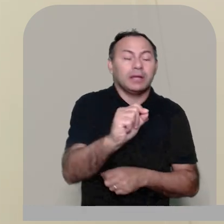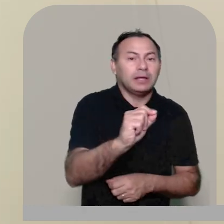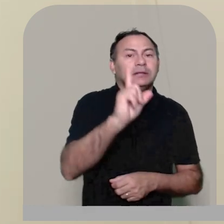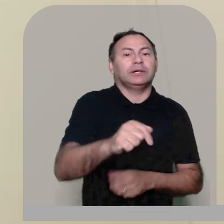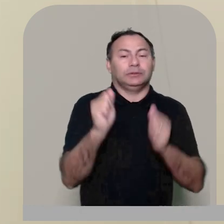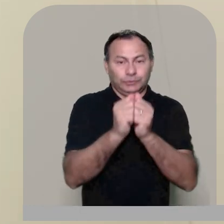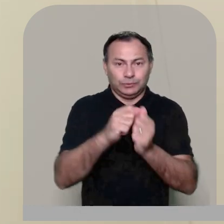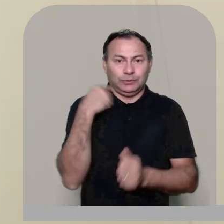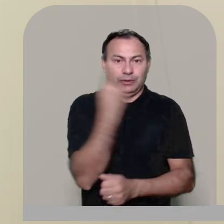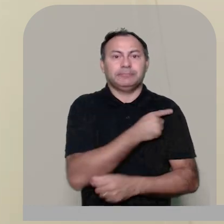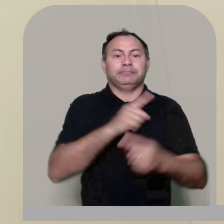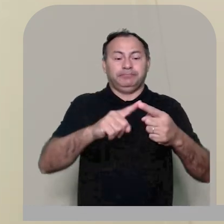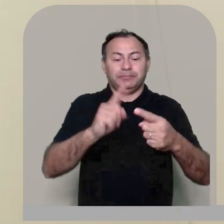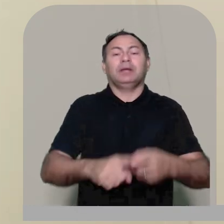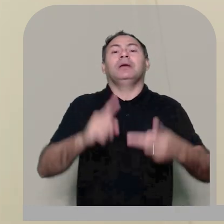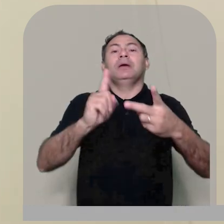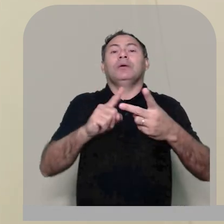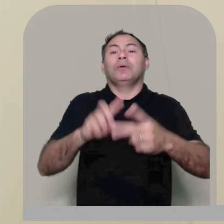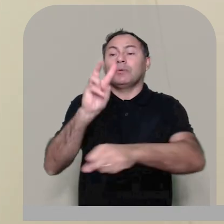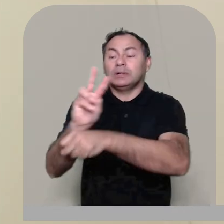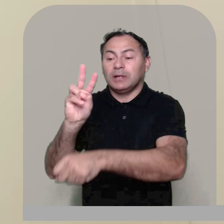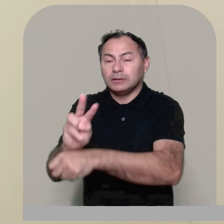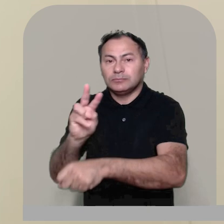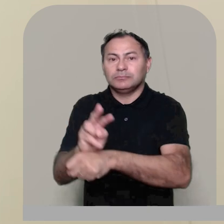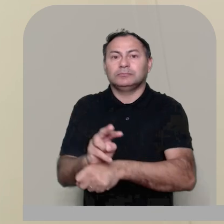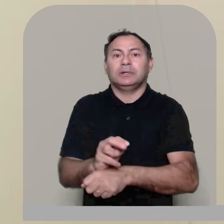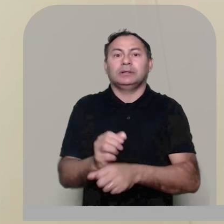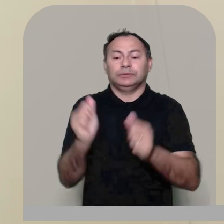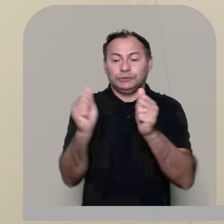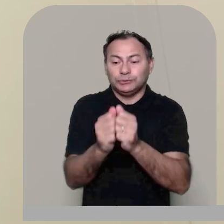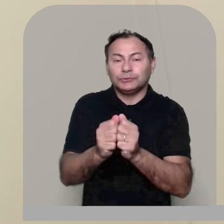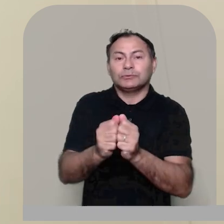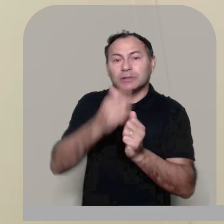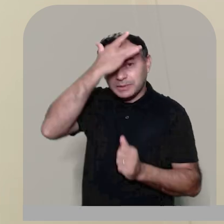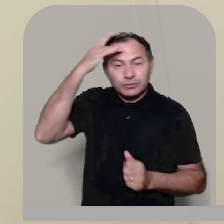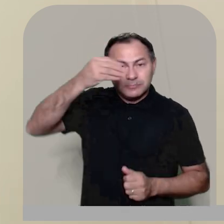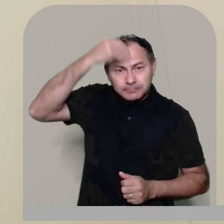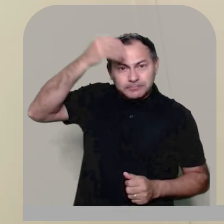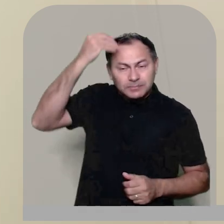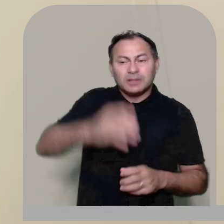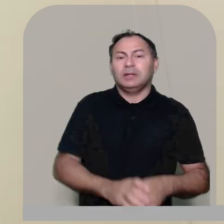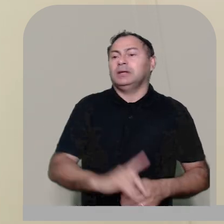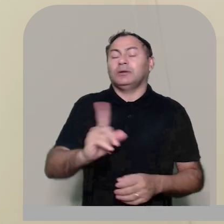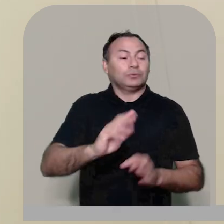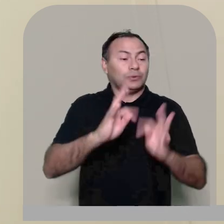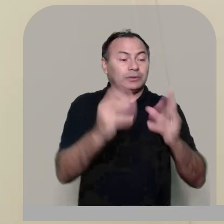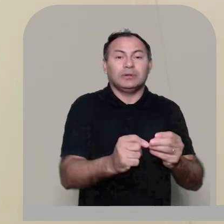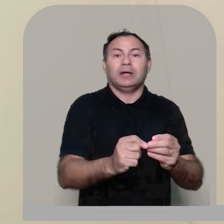aqueles que estão conosco um cuidado entre os batizados e não